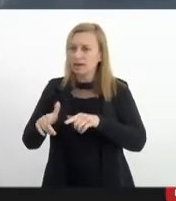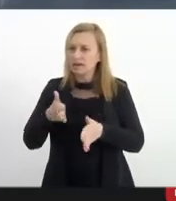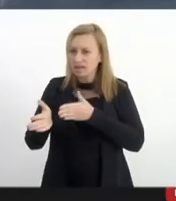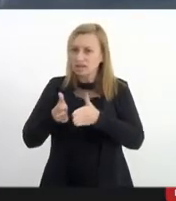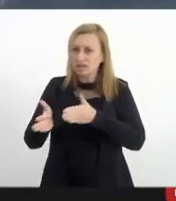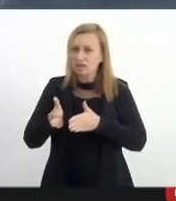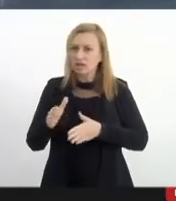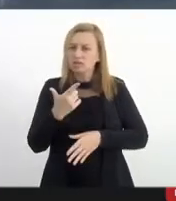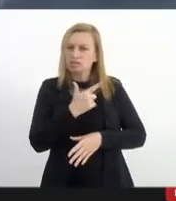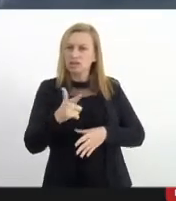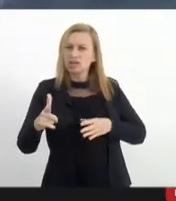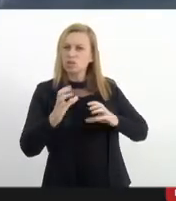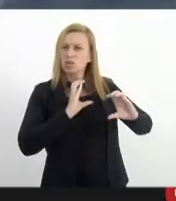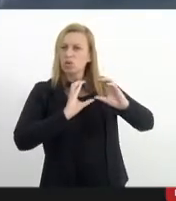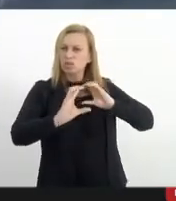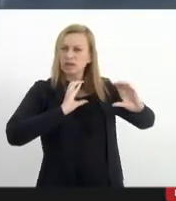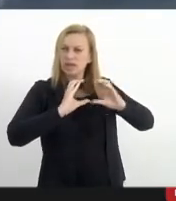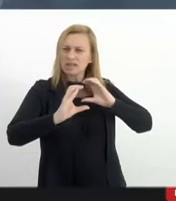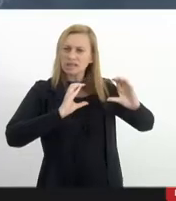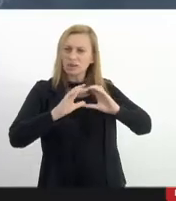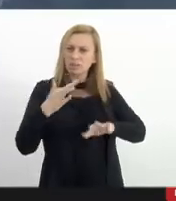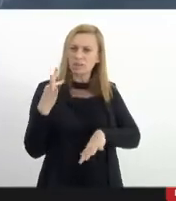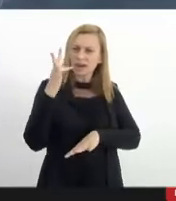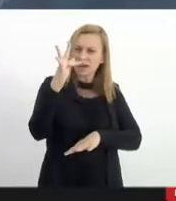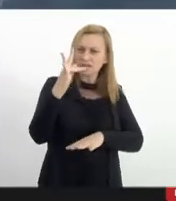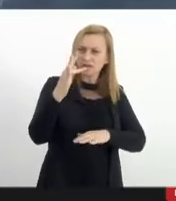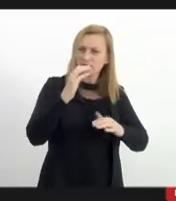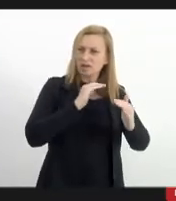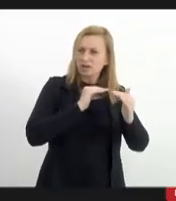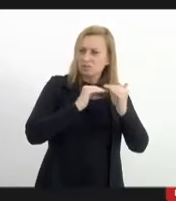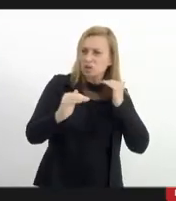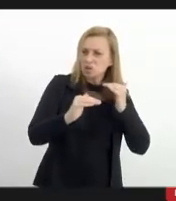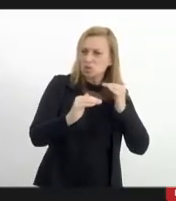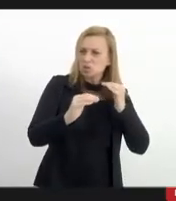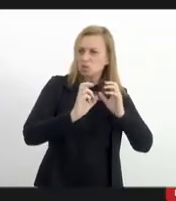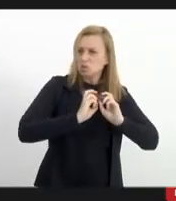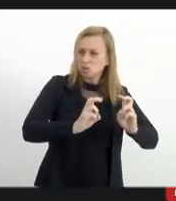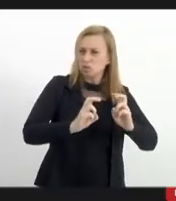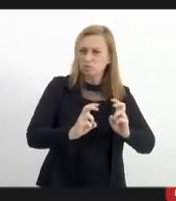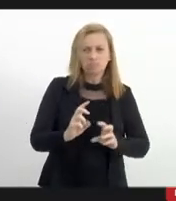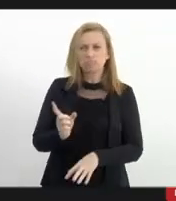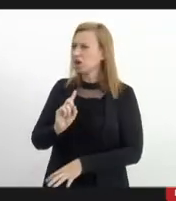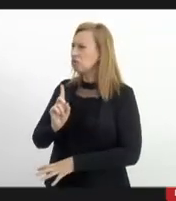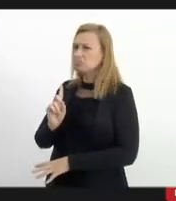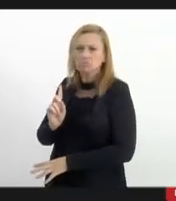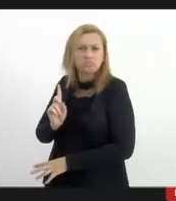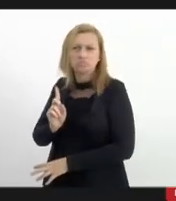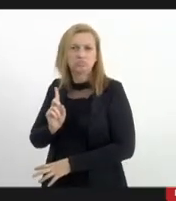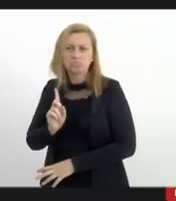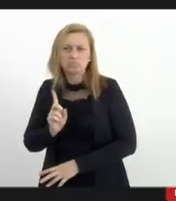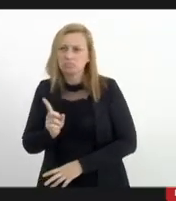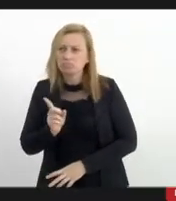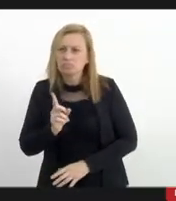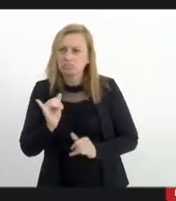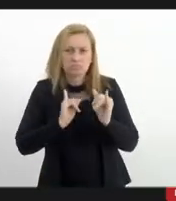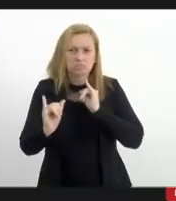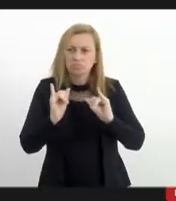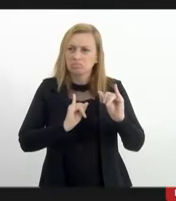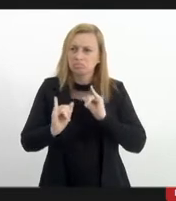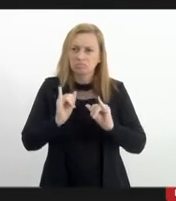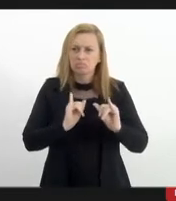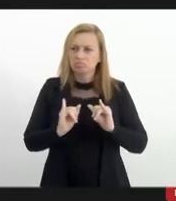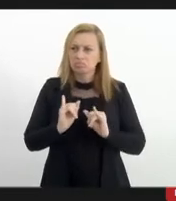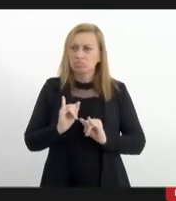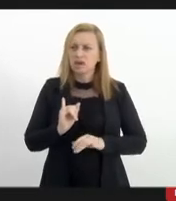uma comunicação prévia ao Metrorio e a supervia para suspender. De forma alguma. O sigilo é indispensável nessas